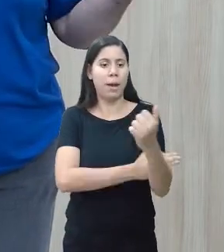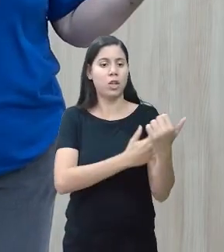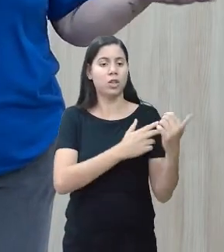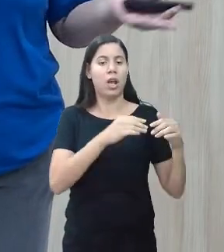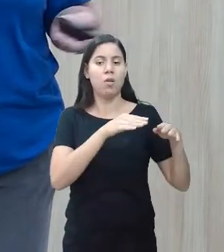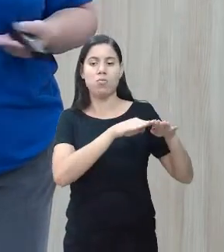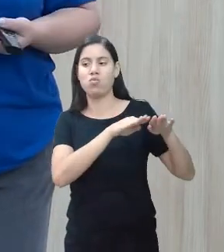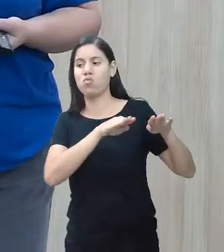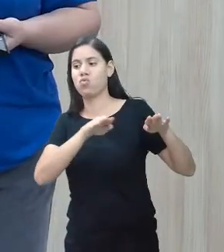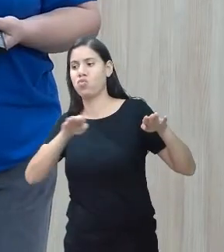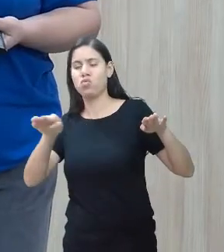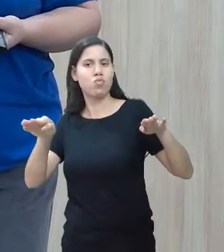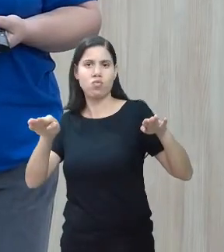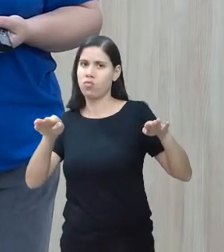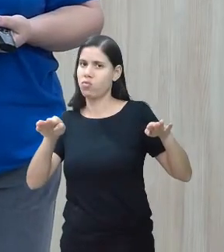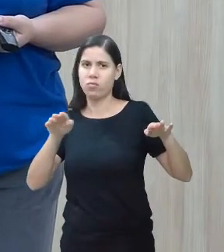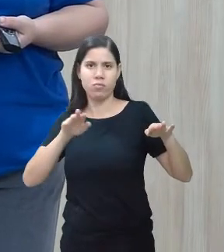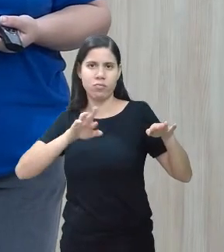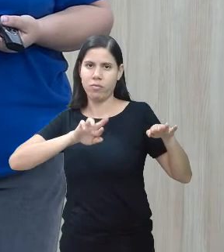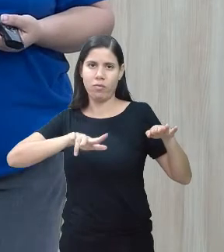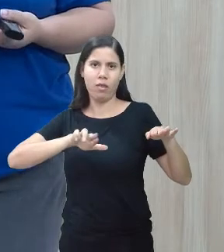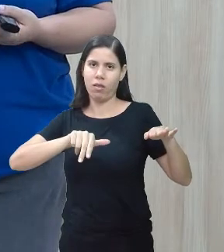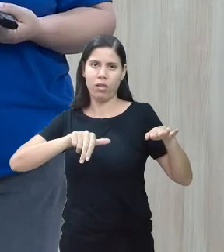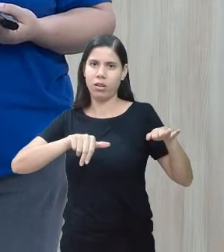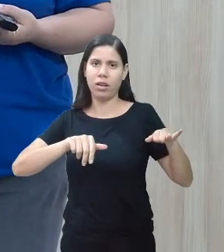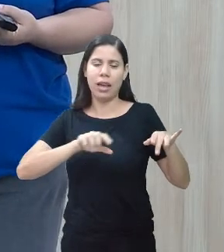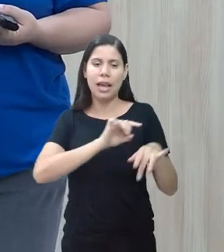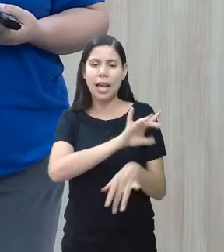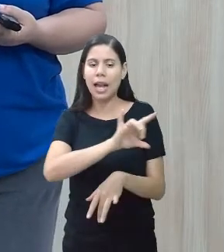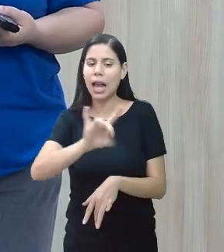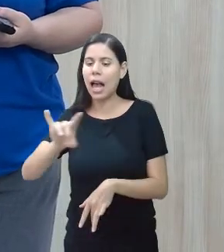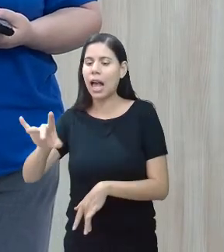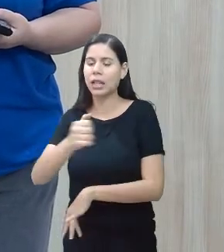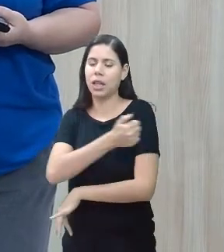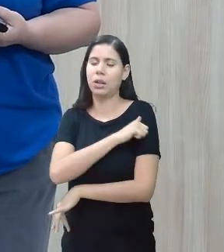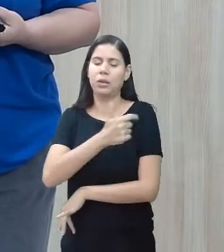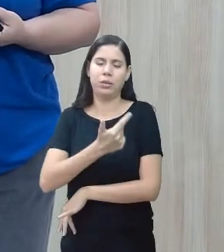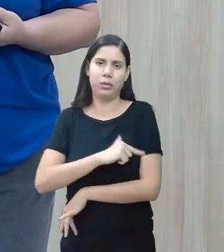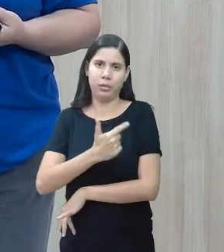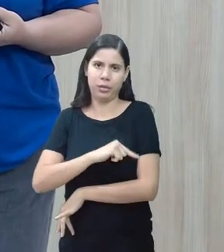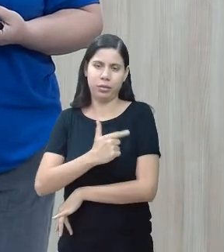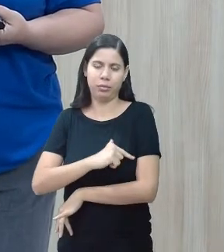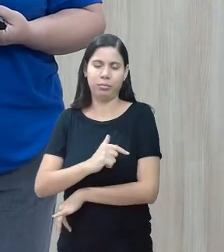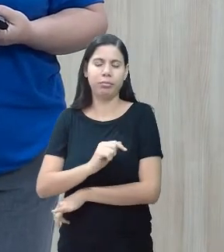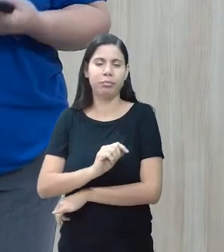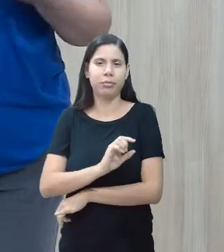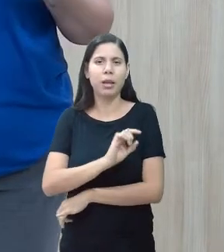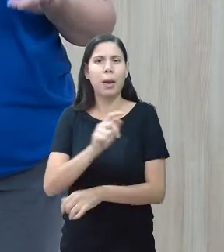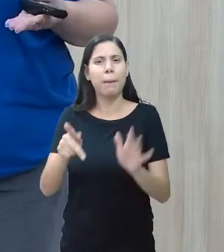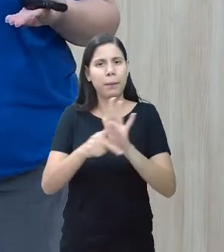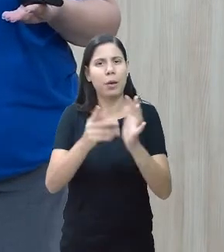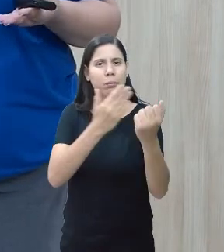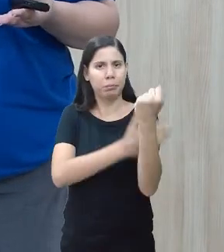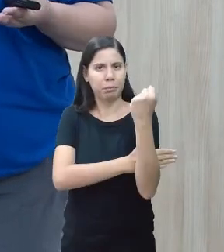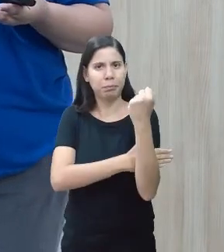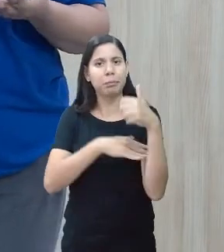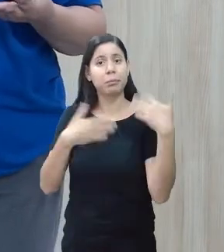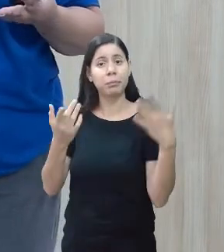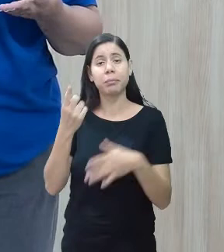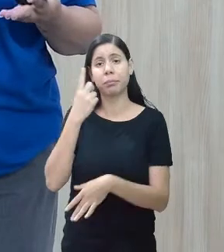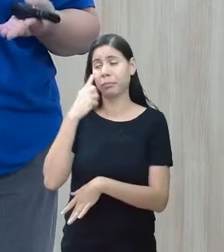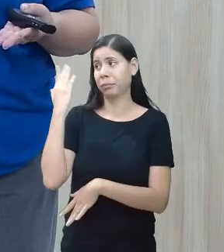regra para todos os estudantes que não conseguem falar. E, nesse caso, essa